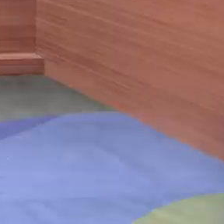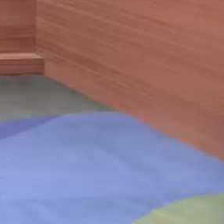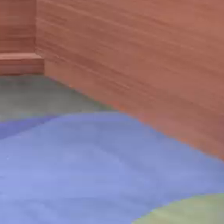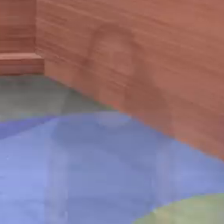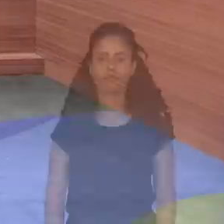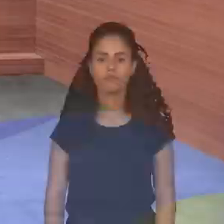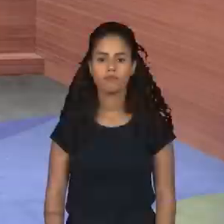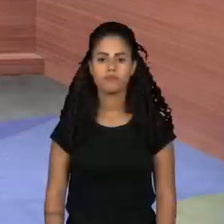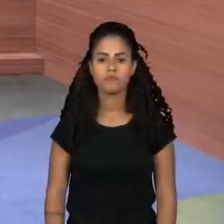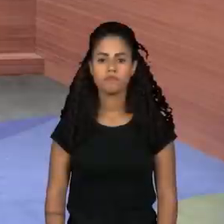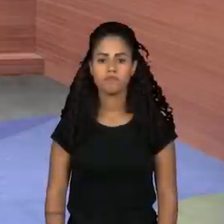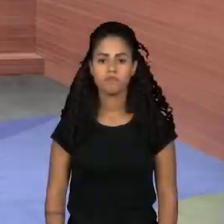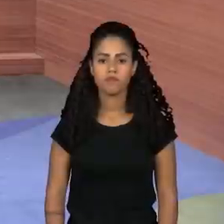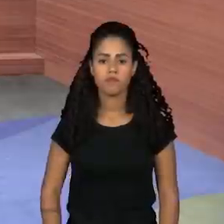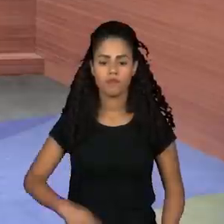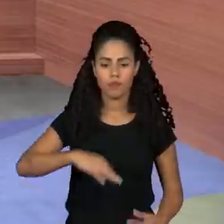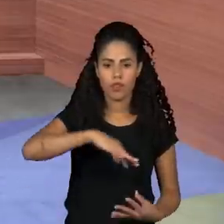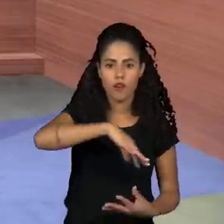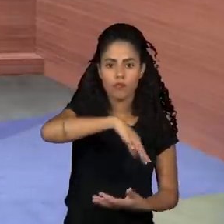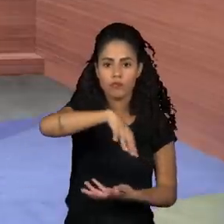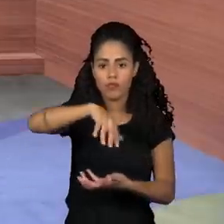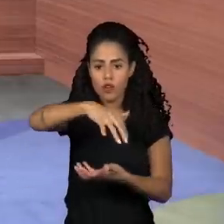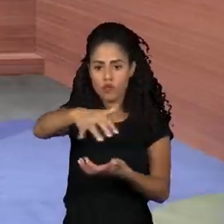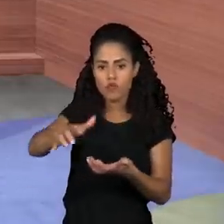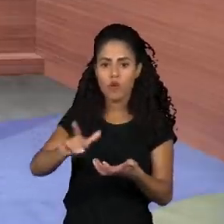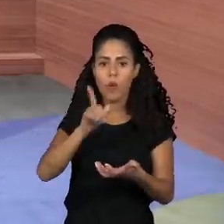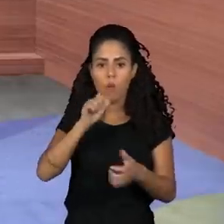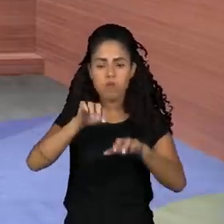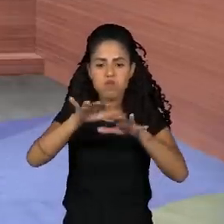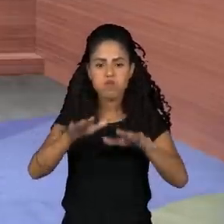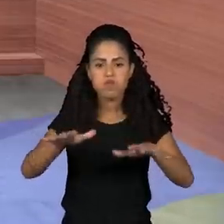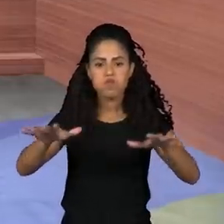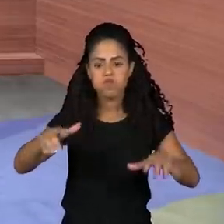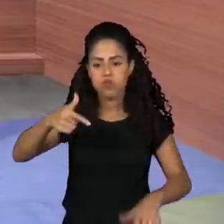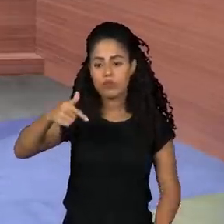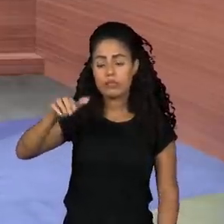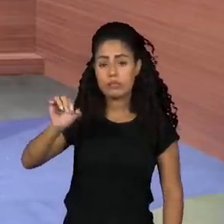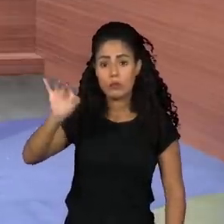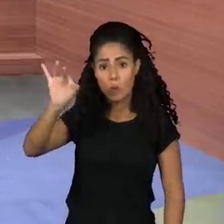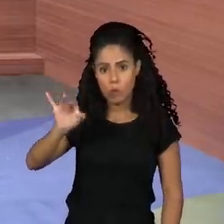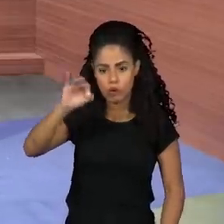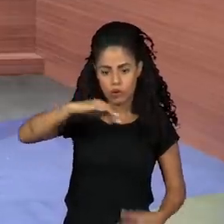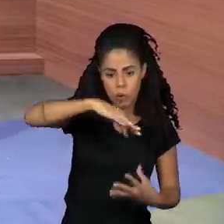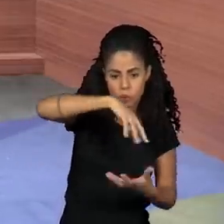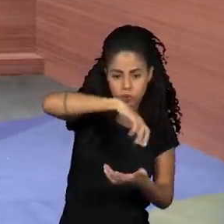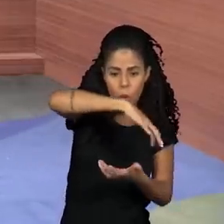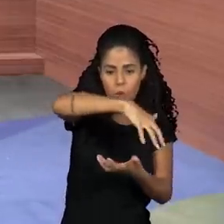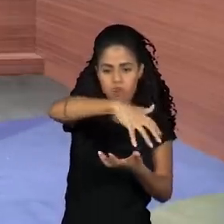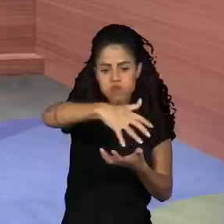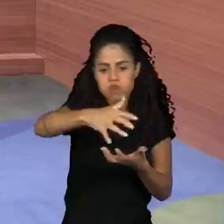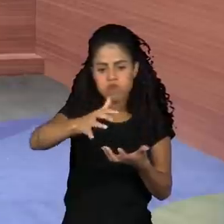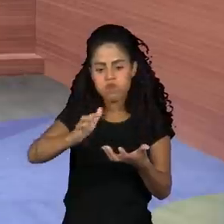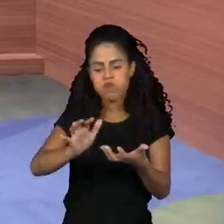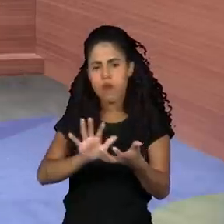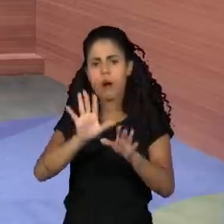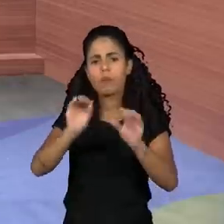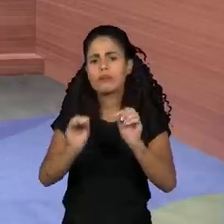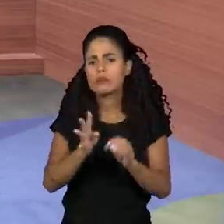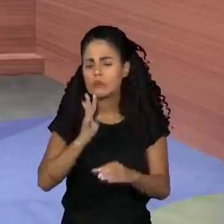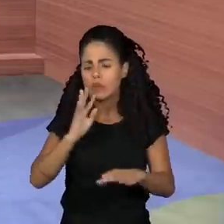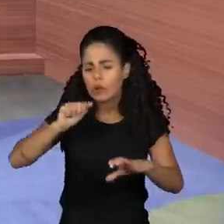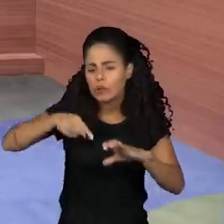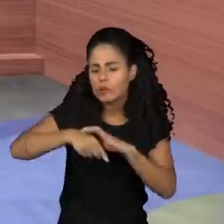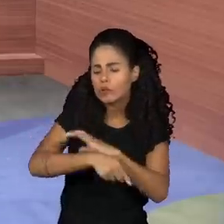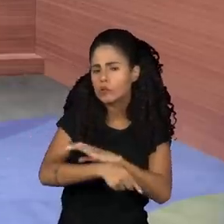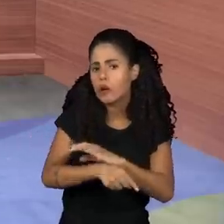Os oceanos cobrem cerca de 70% da superfície terrestre, mas são praticamente desconhecidos